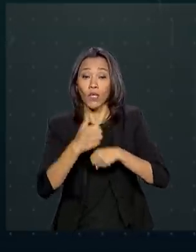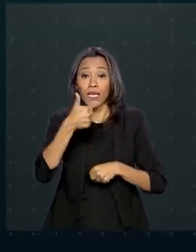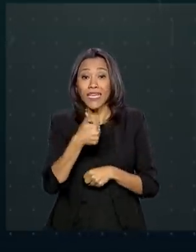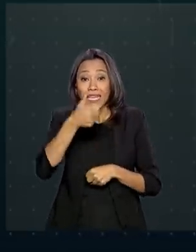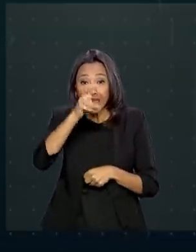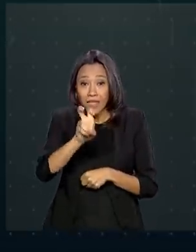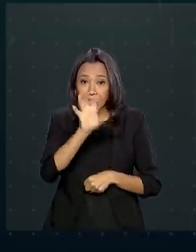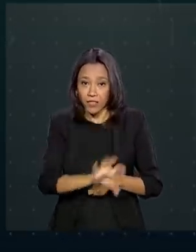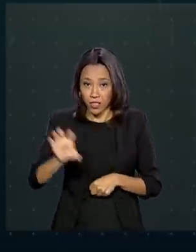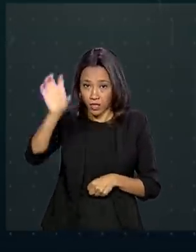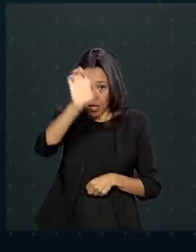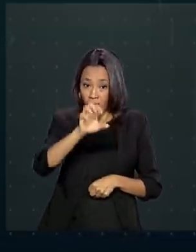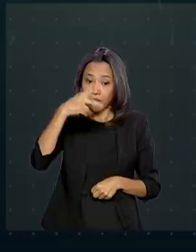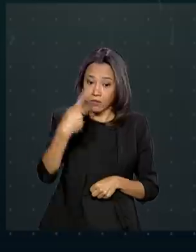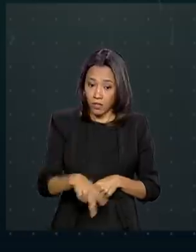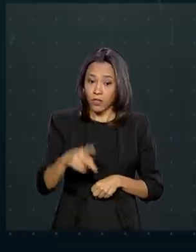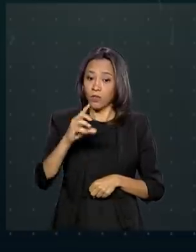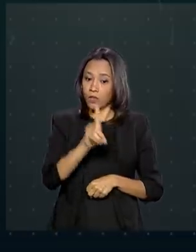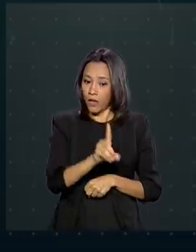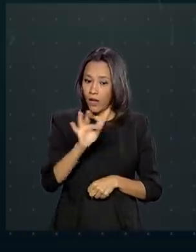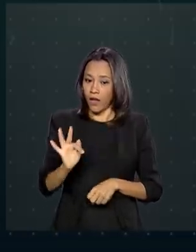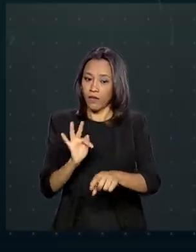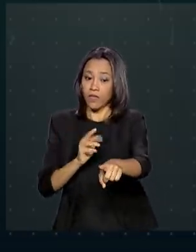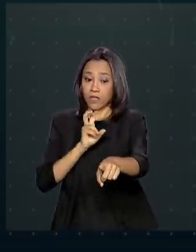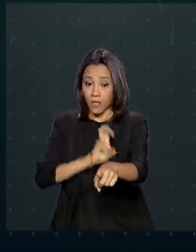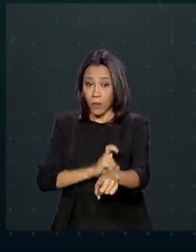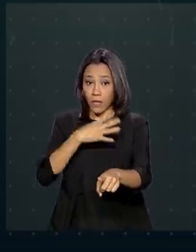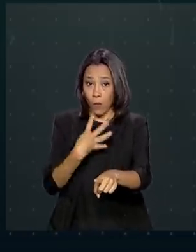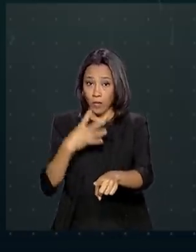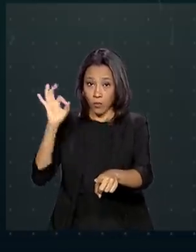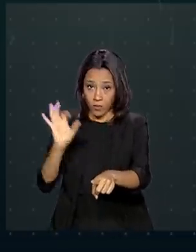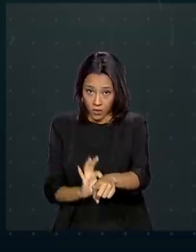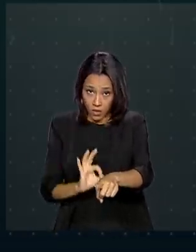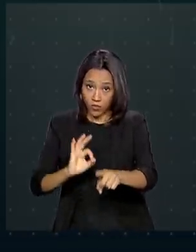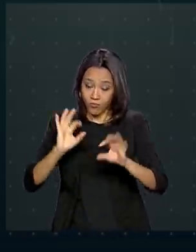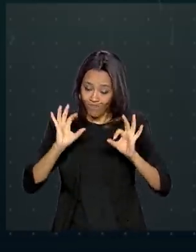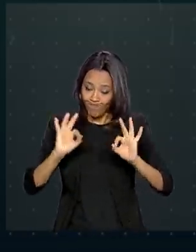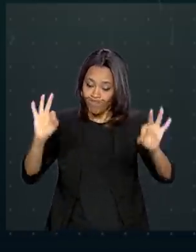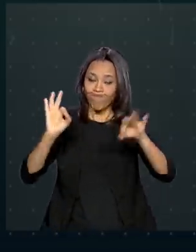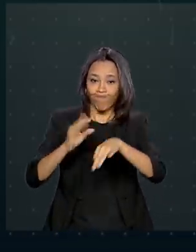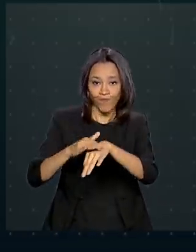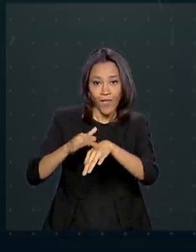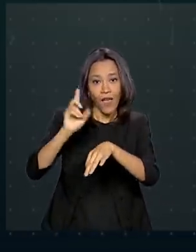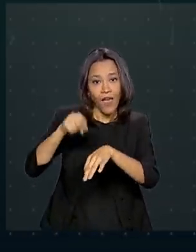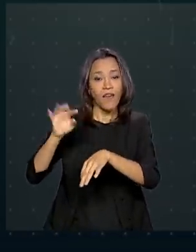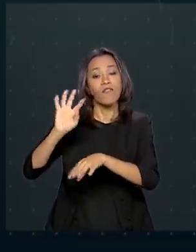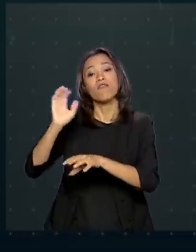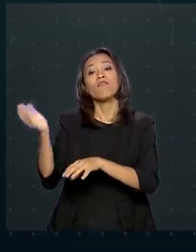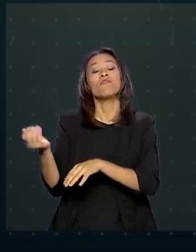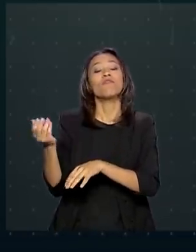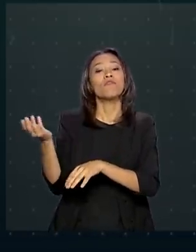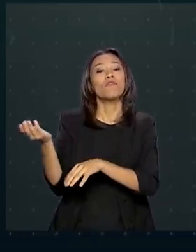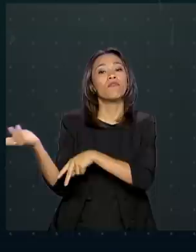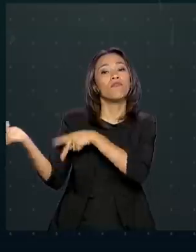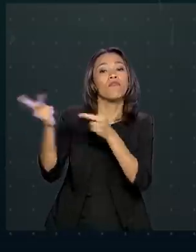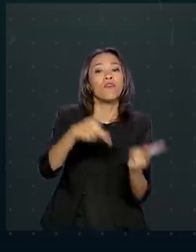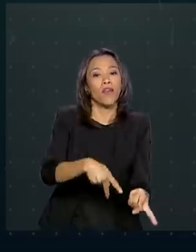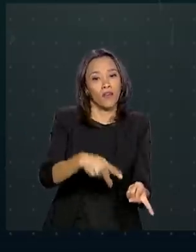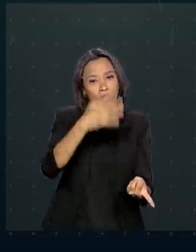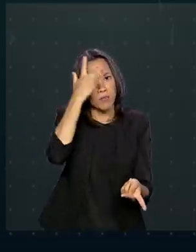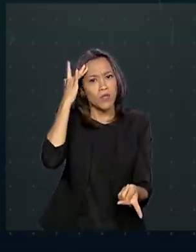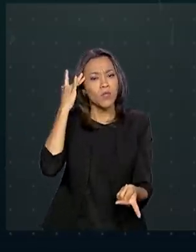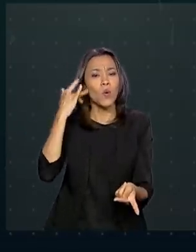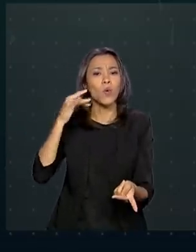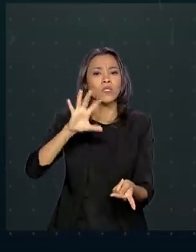Distrito Federal. 54% dos casos confirmados são importados, ou seja, as pessoas se